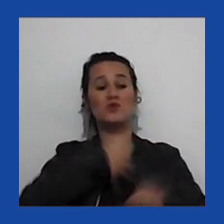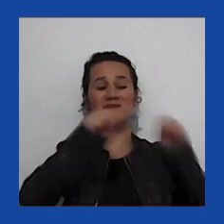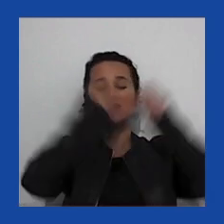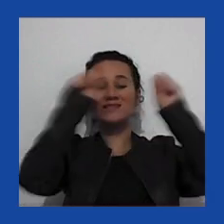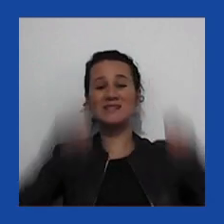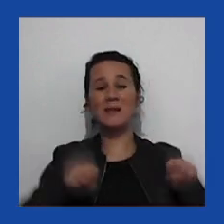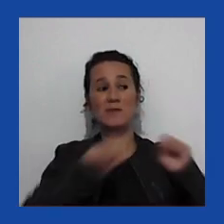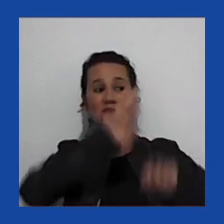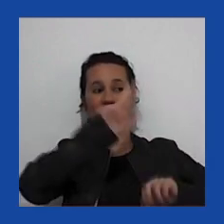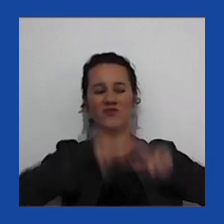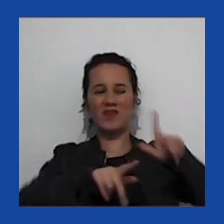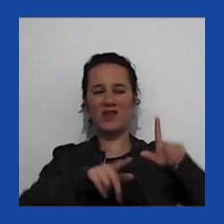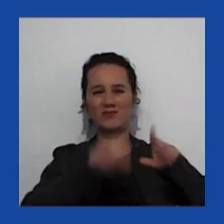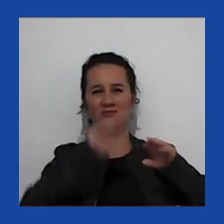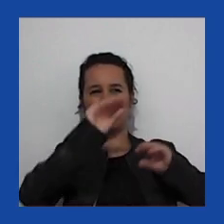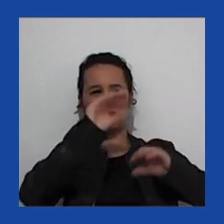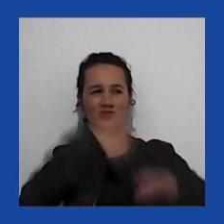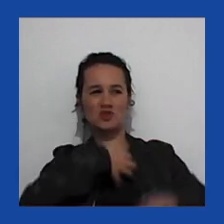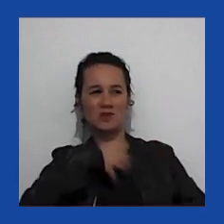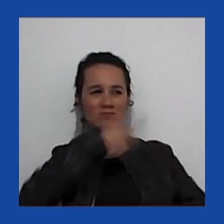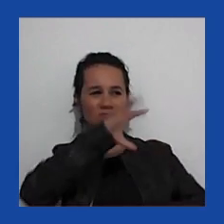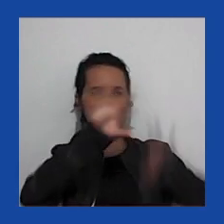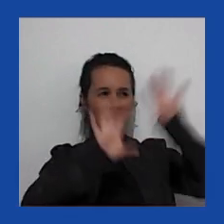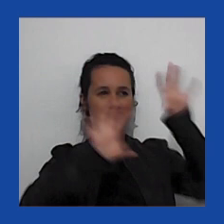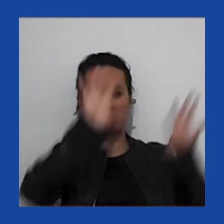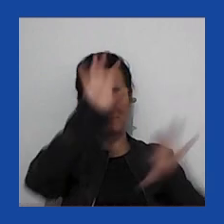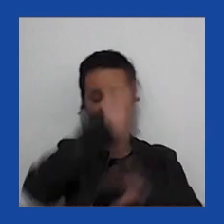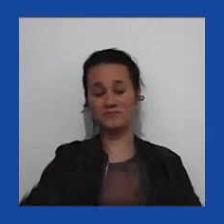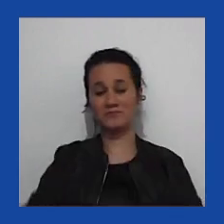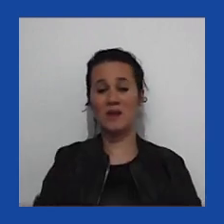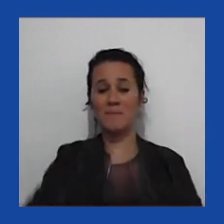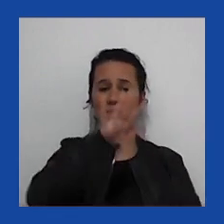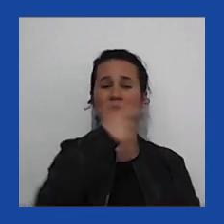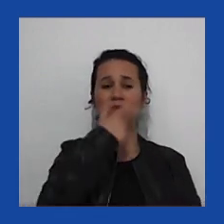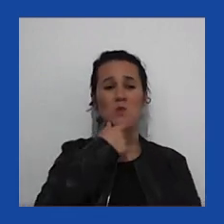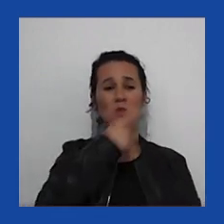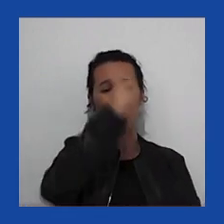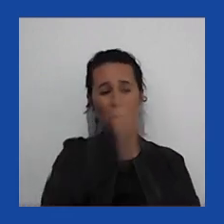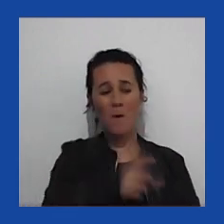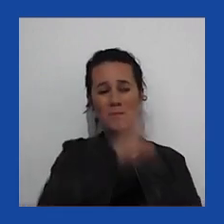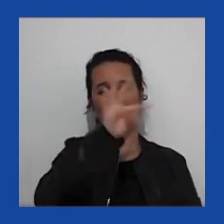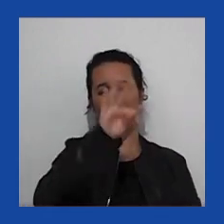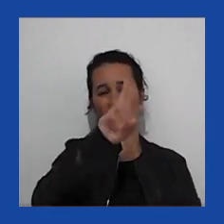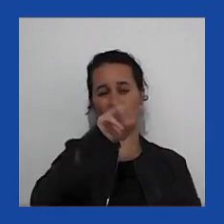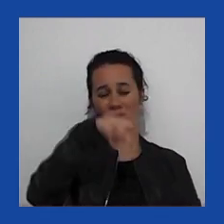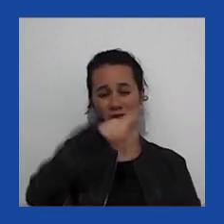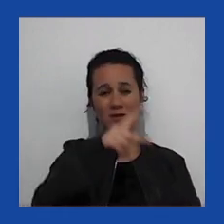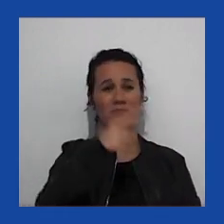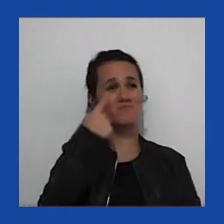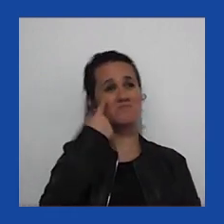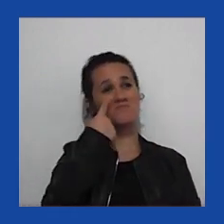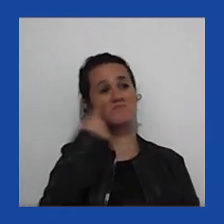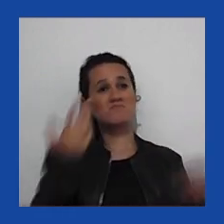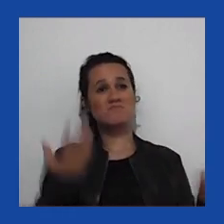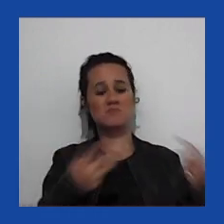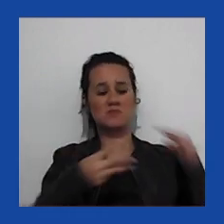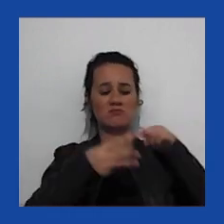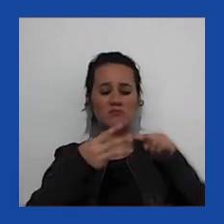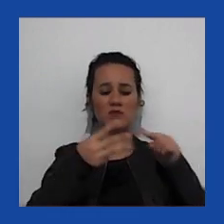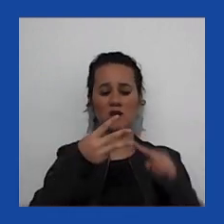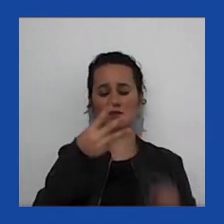polarizado, mas eu acho que Trump é um fator agravante na eleição para três razões.